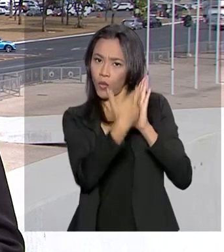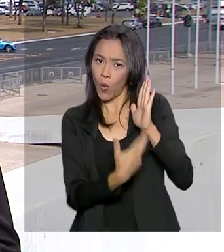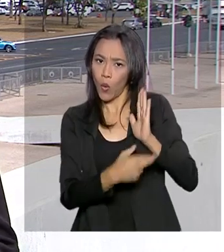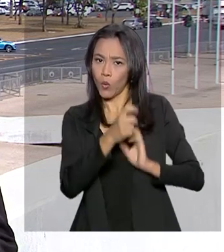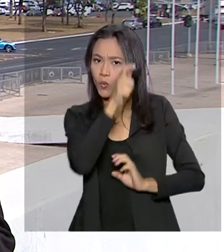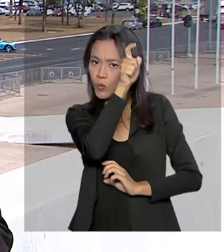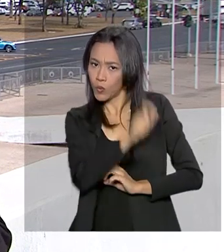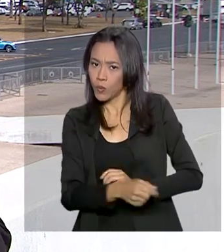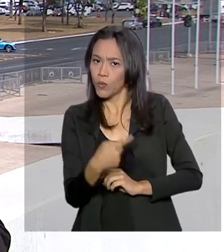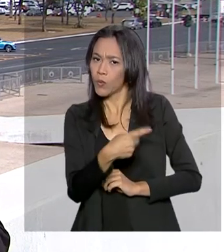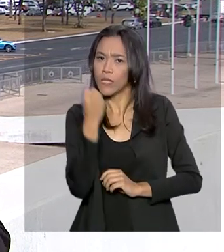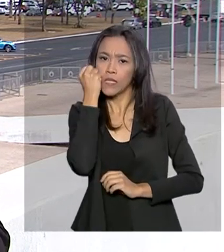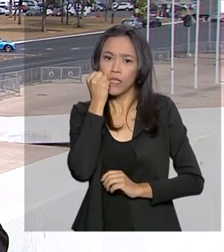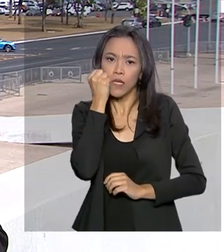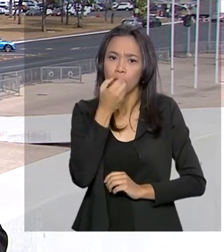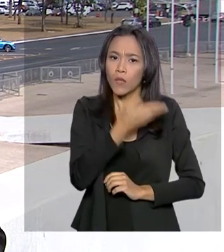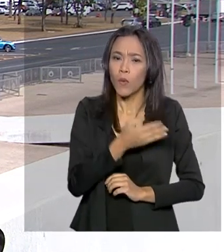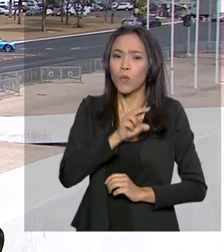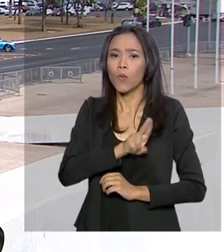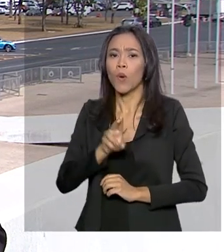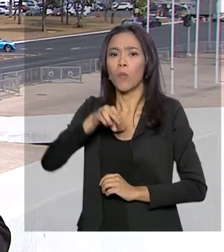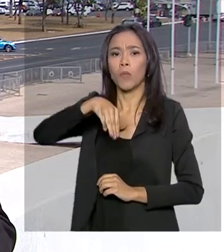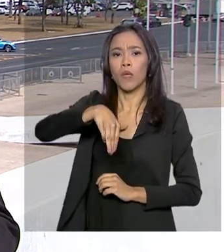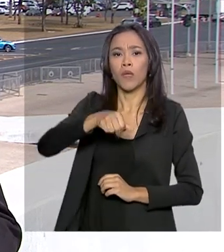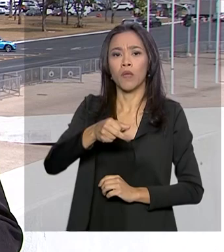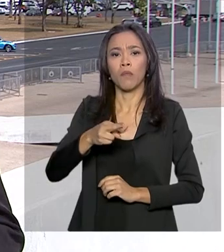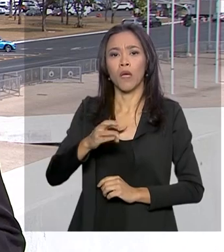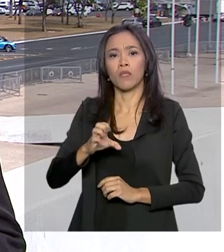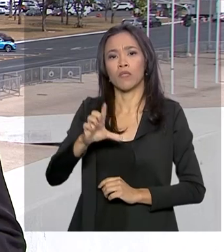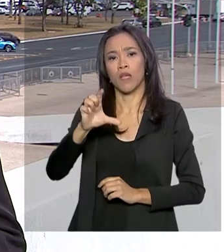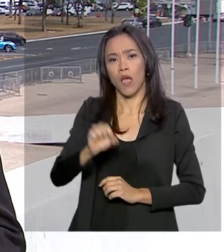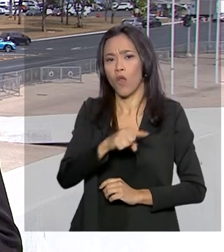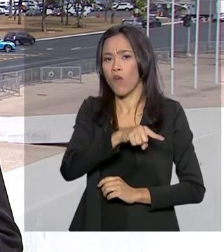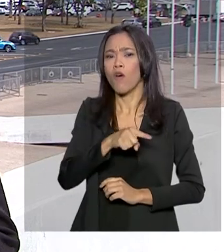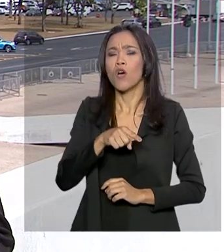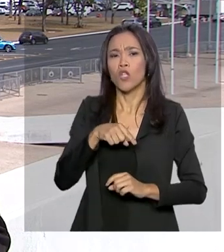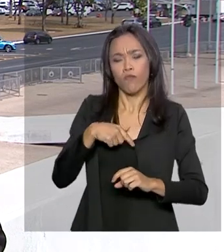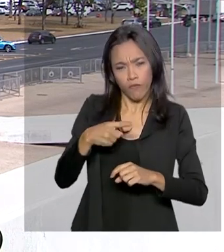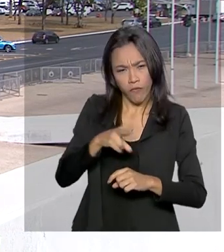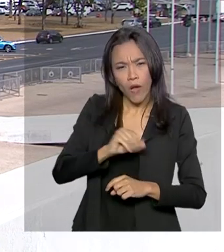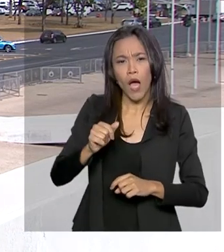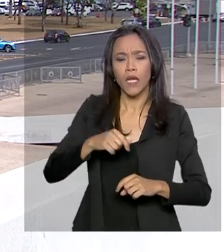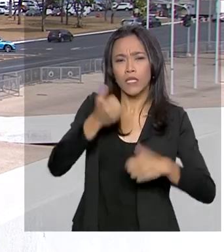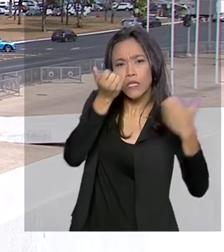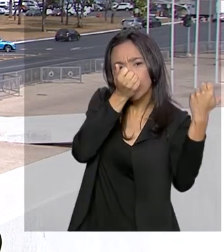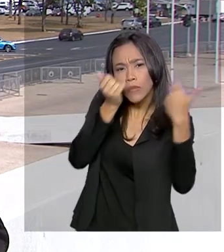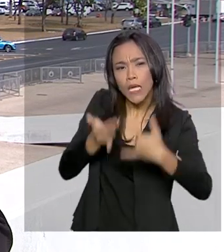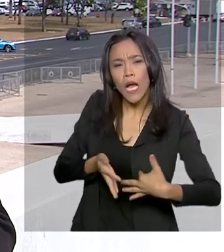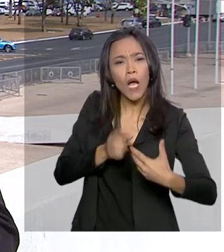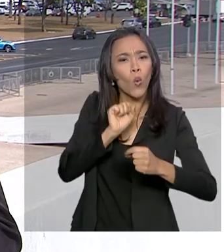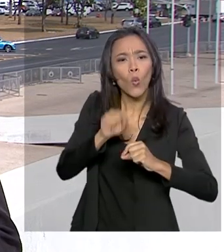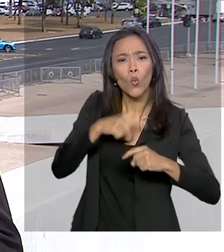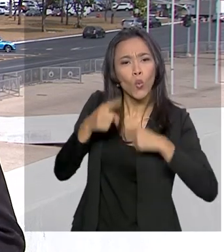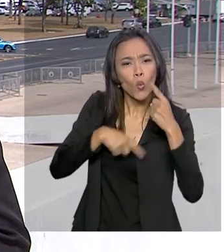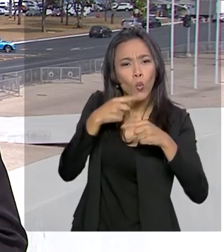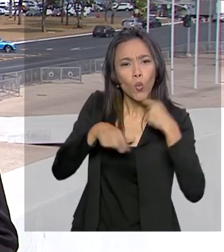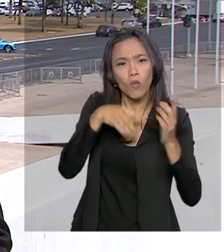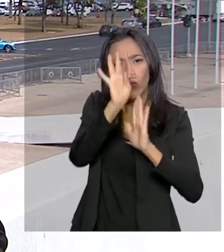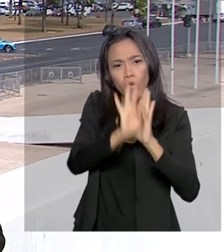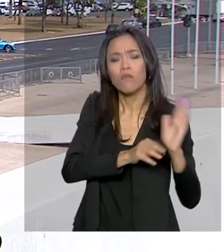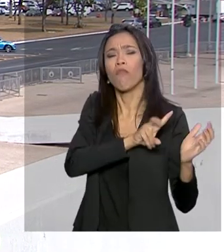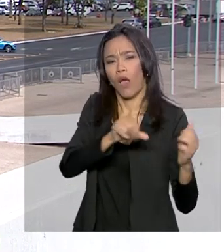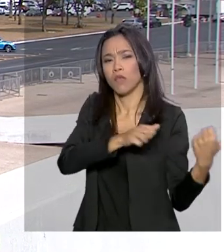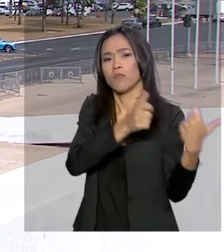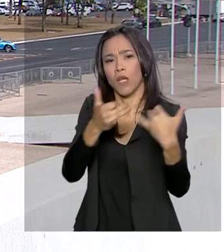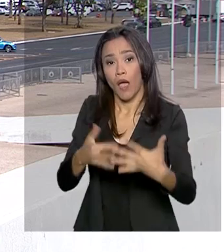Senado, o senador Marcelo Brandão, vai tirar dúvidas sobre o texto. E esse mesmo texto será discutido amanhã na